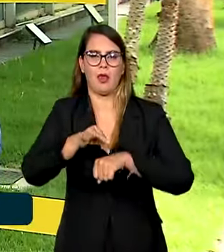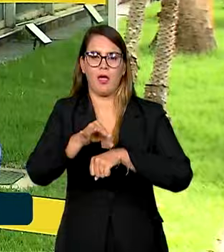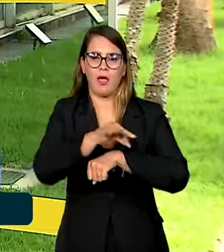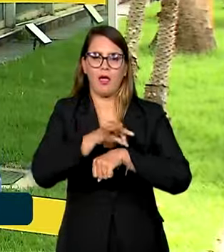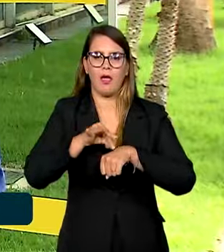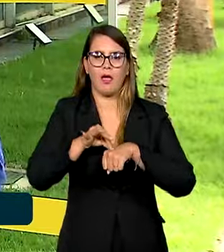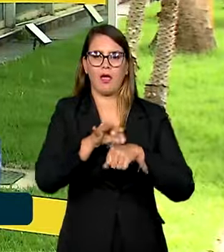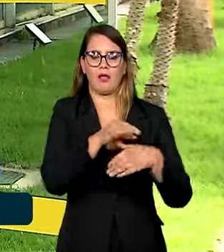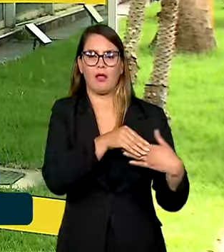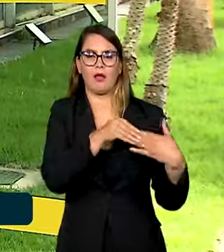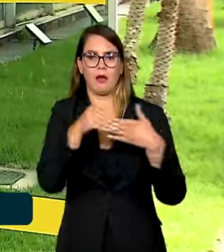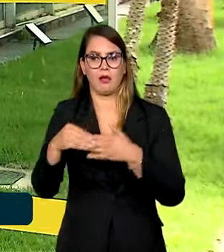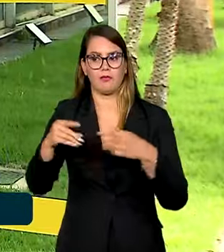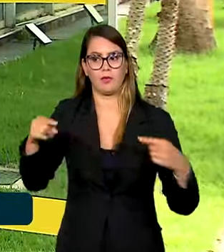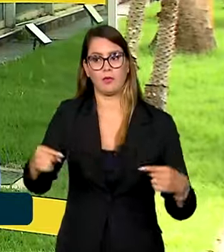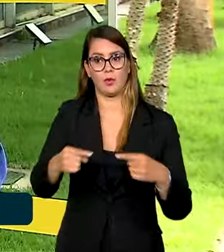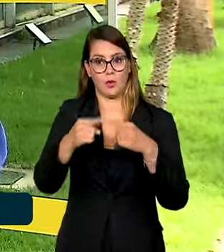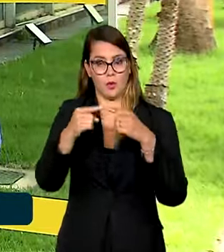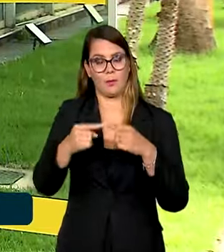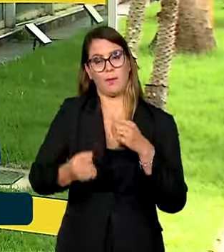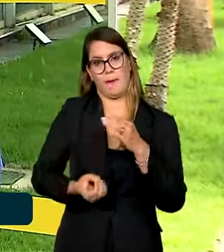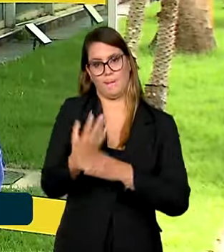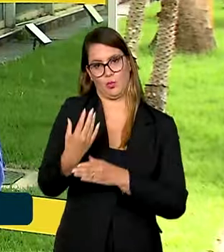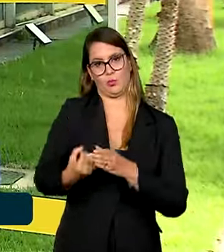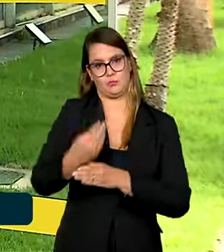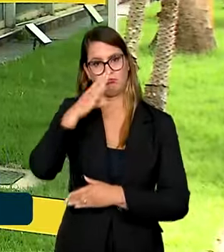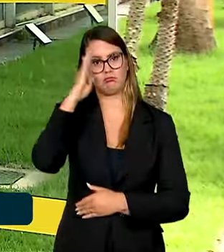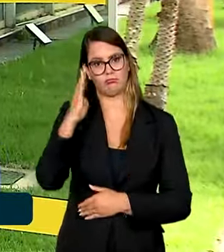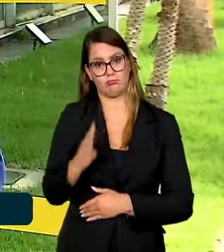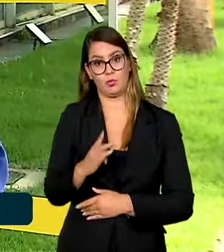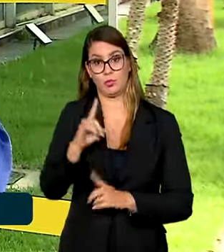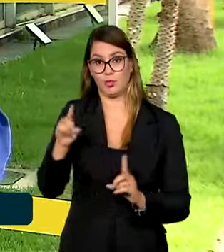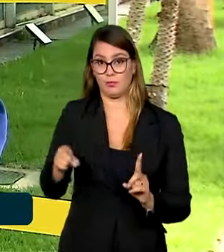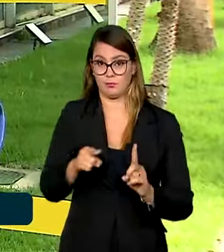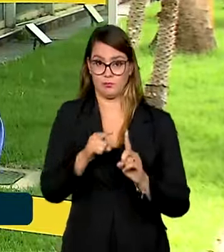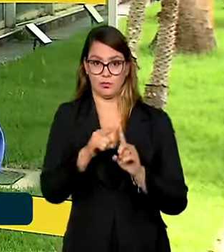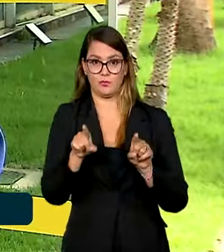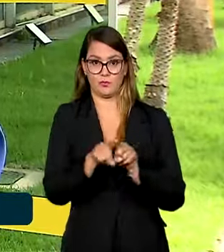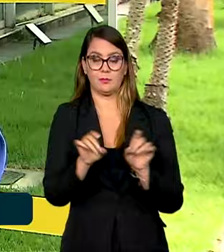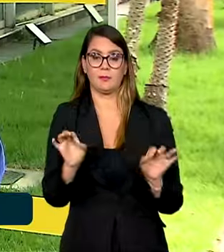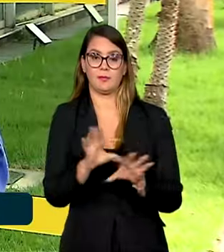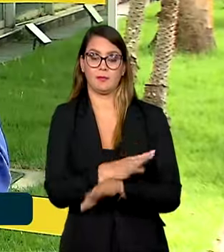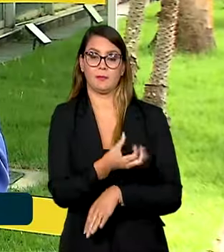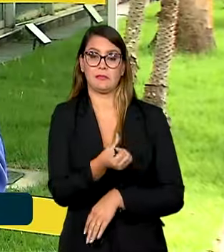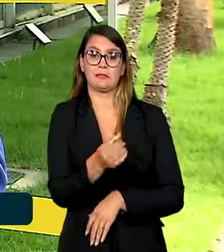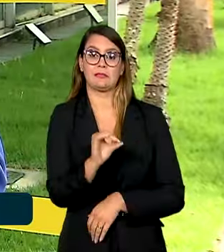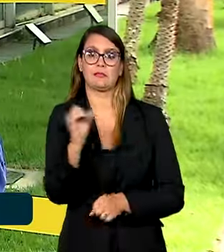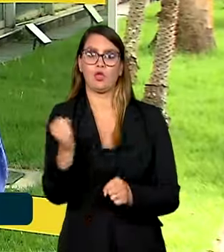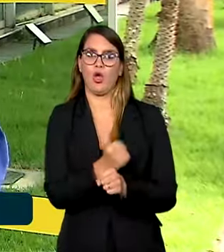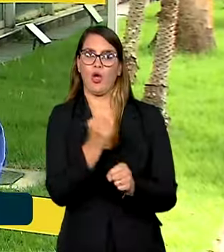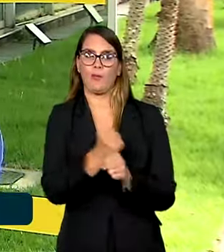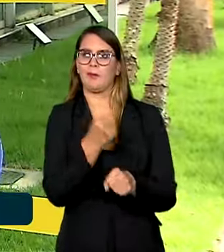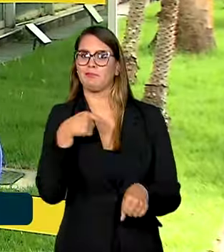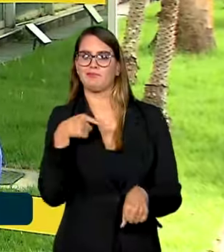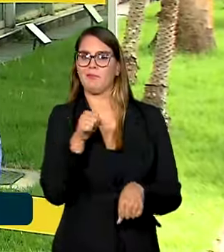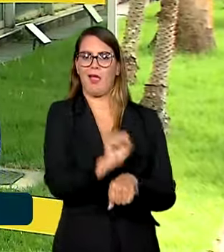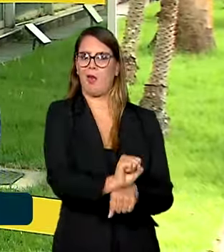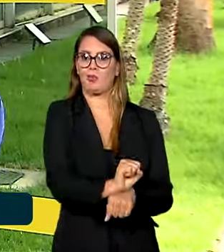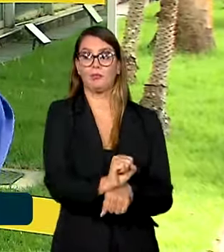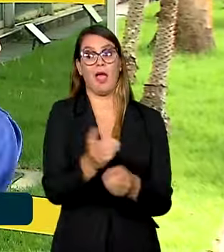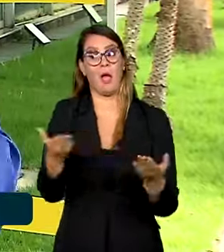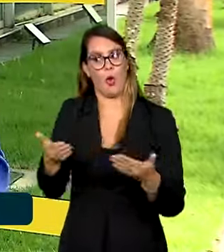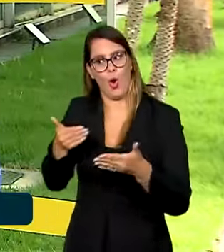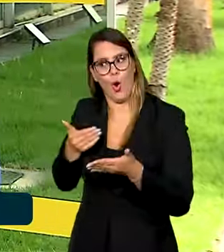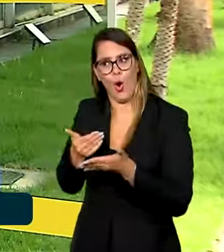compatível com a produção nacional. A ideia é concluir ainda cerca de 60 obras paralisadas e iniciar